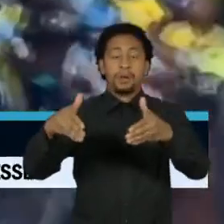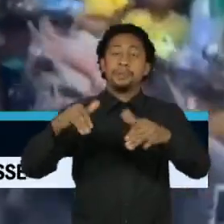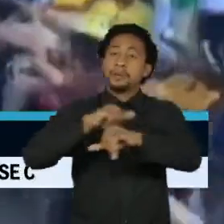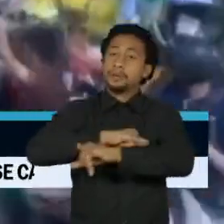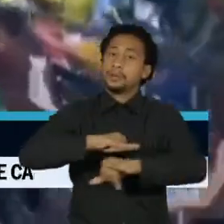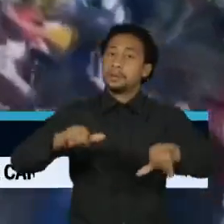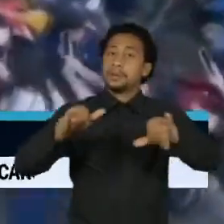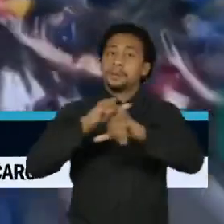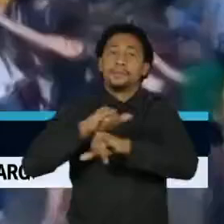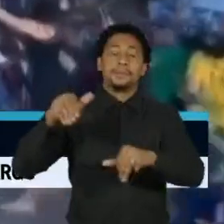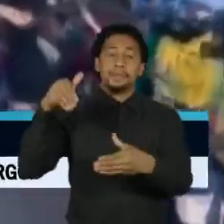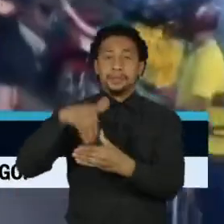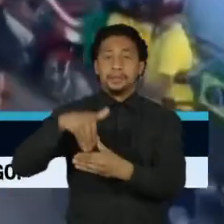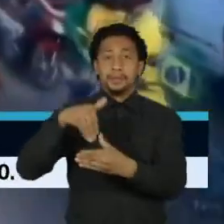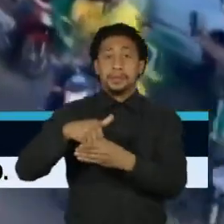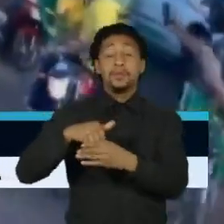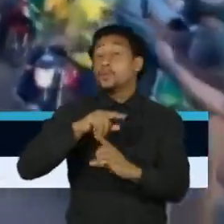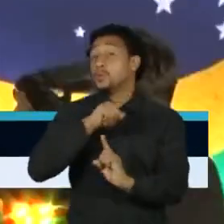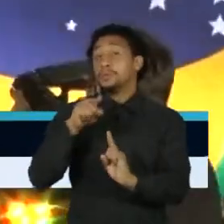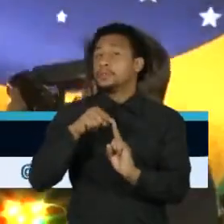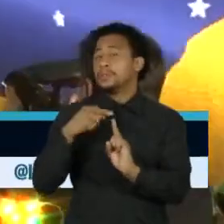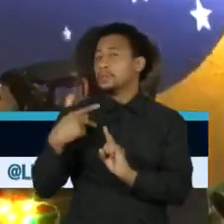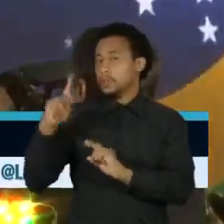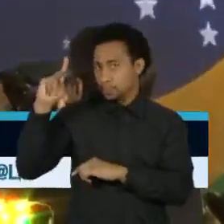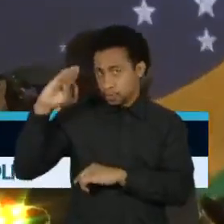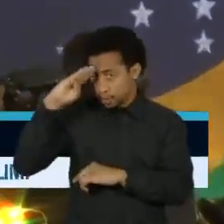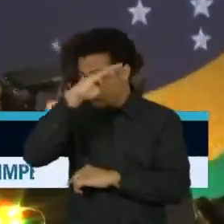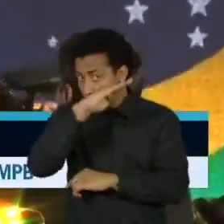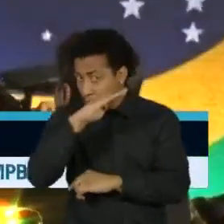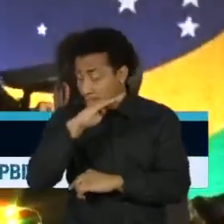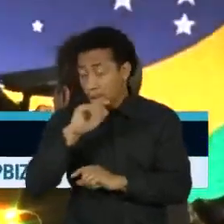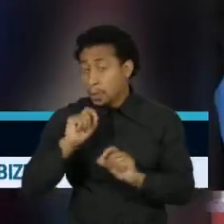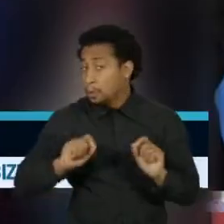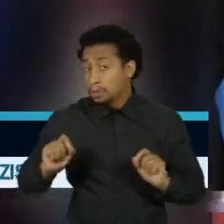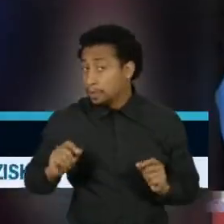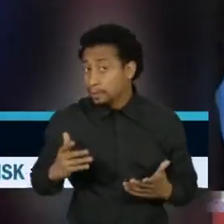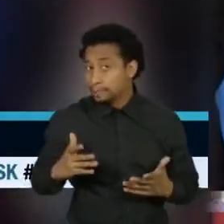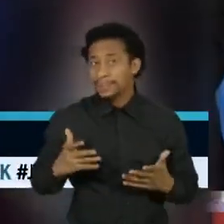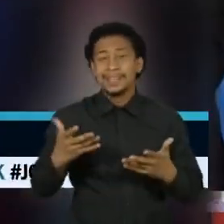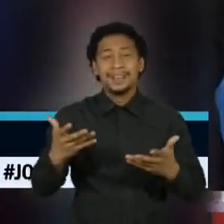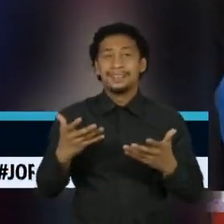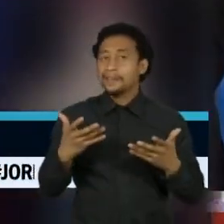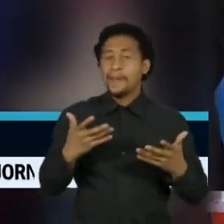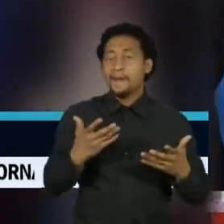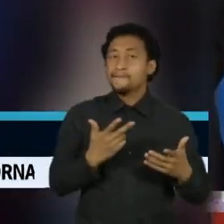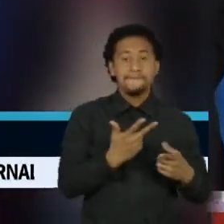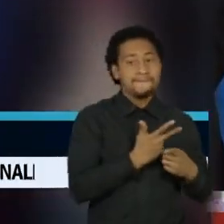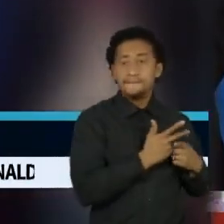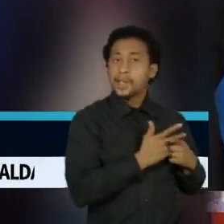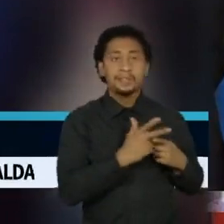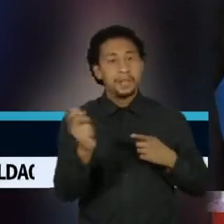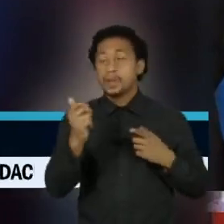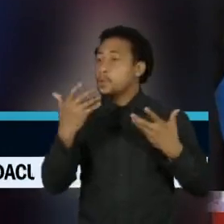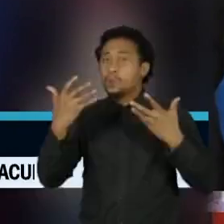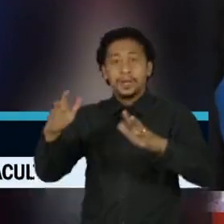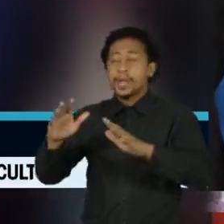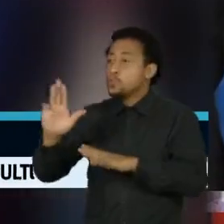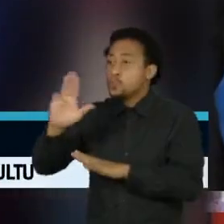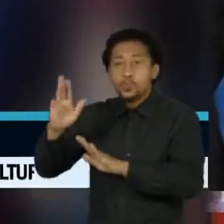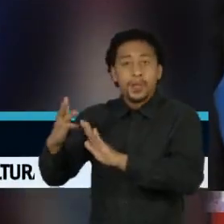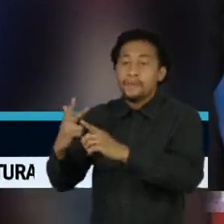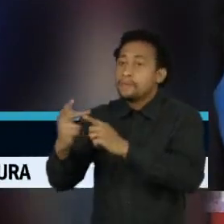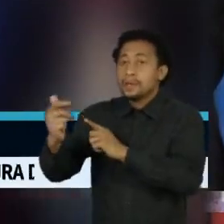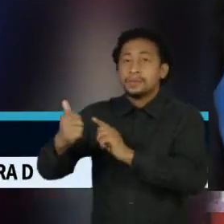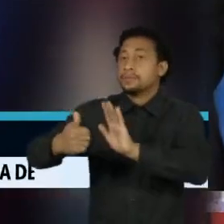eleitoral. O objetivo do presidente nesse momento é muito claro, é impedir que Lula consiga vencer no primeiro turno, ou seja,